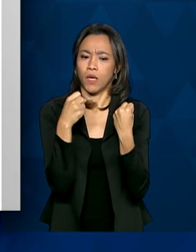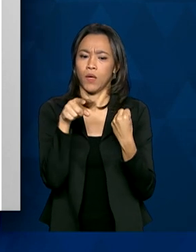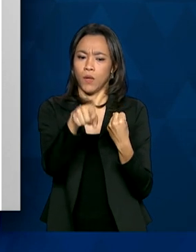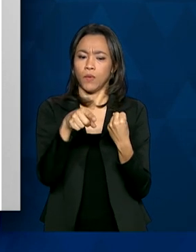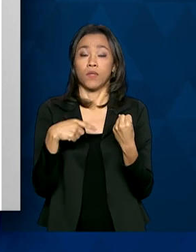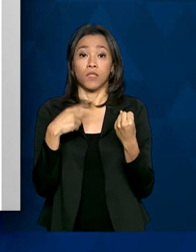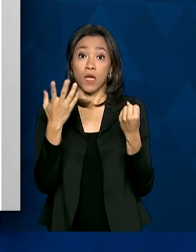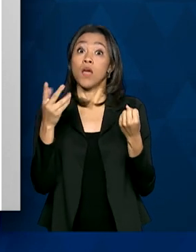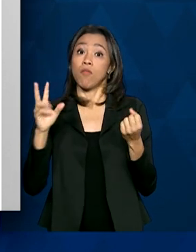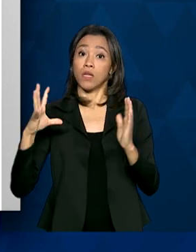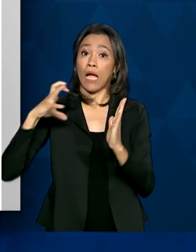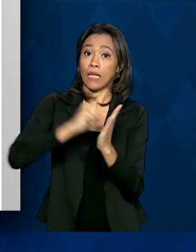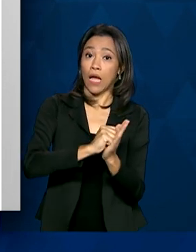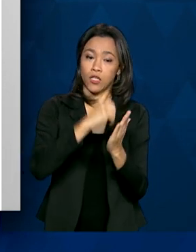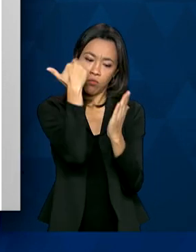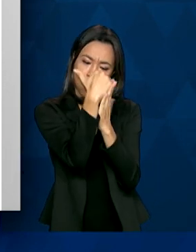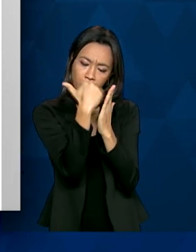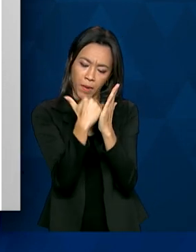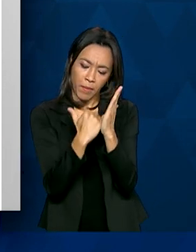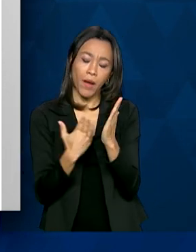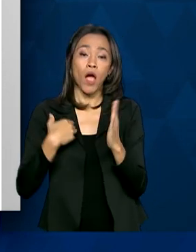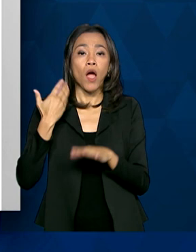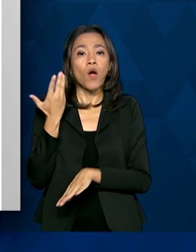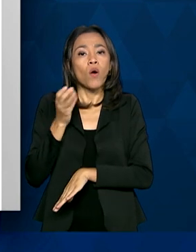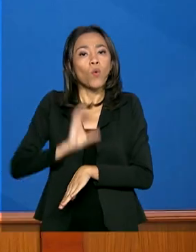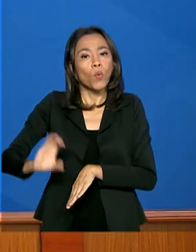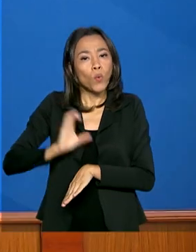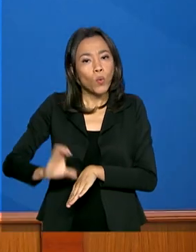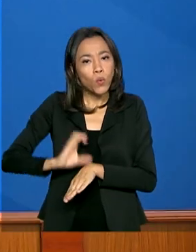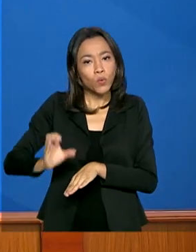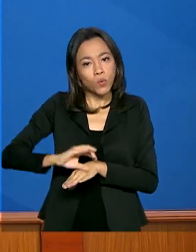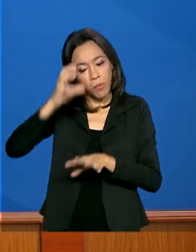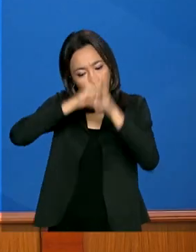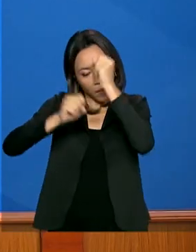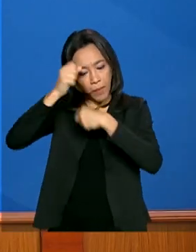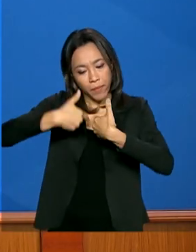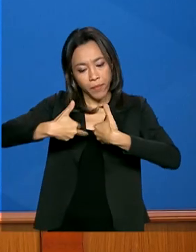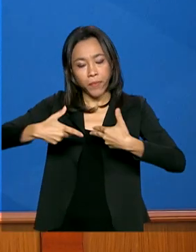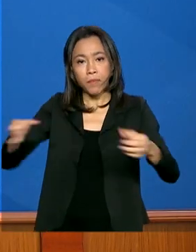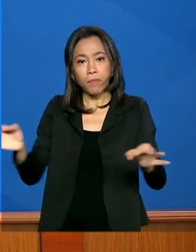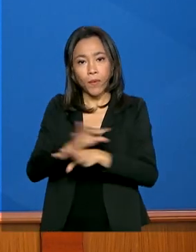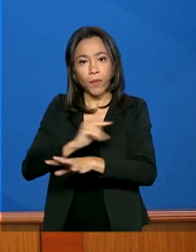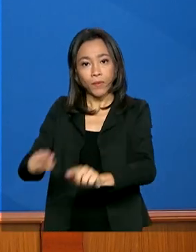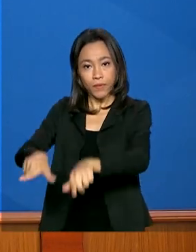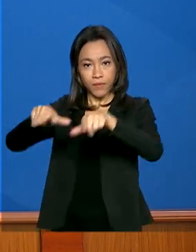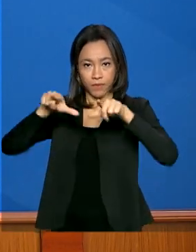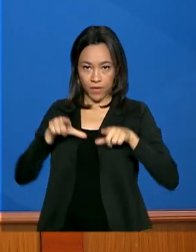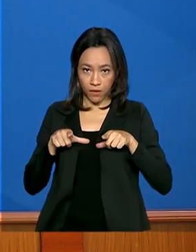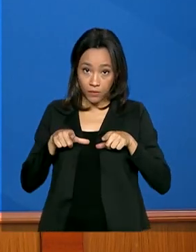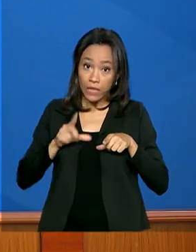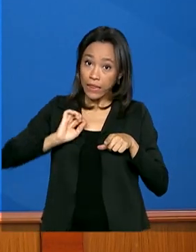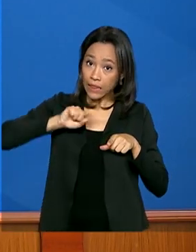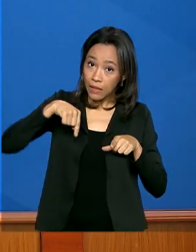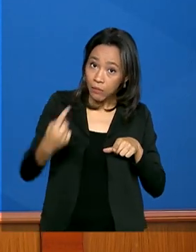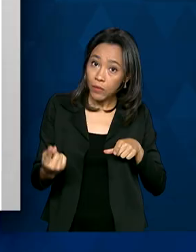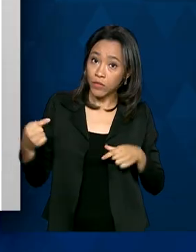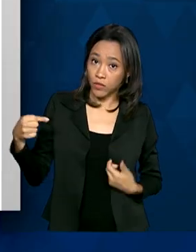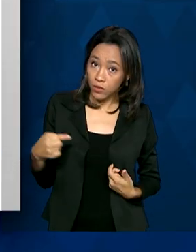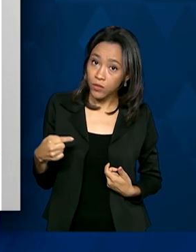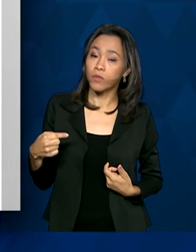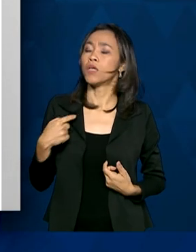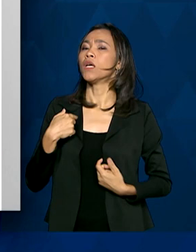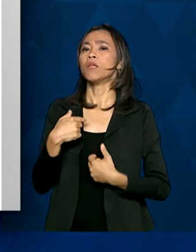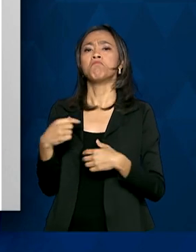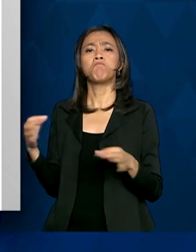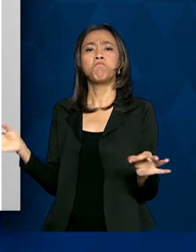Eles se cadastram, fazem cursos de atualização e recebem um certificado. Depois desses passos, ficam